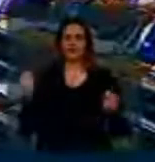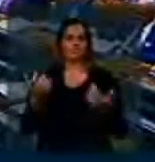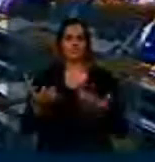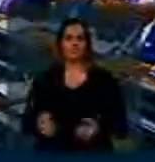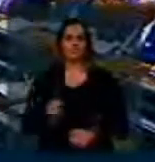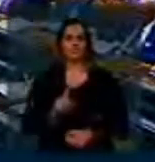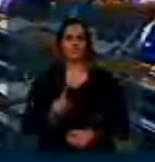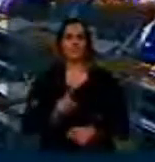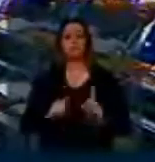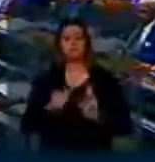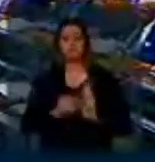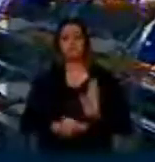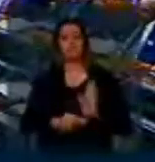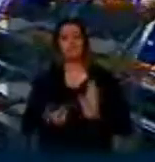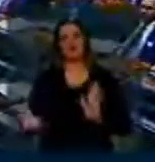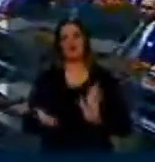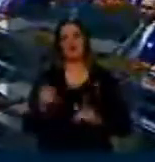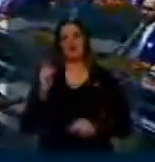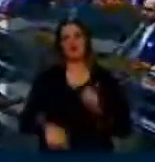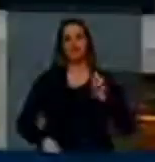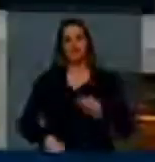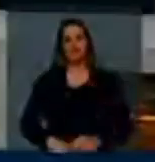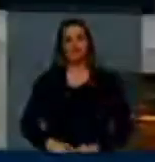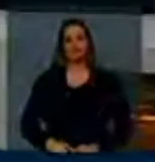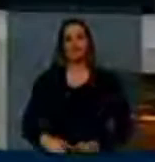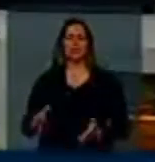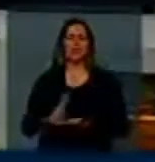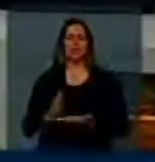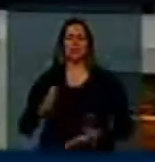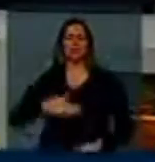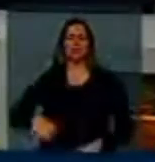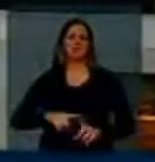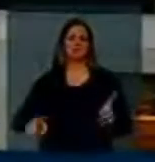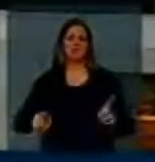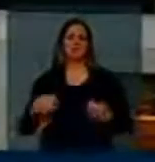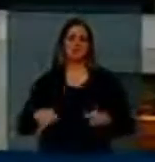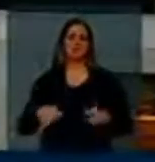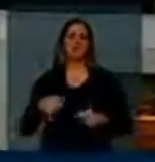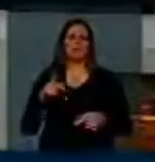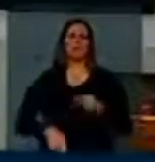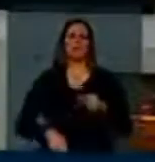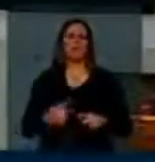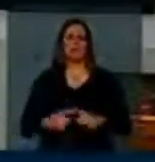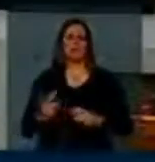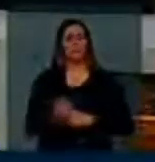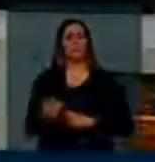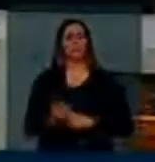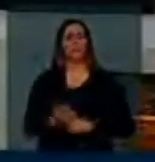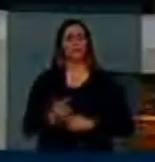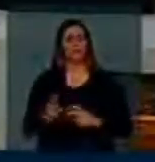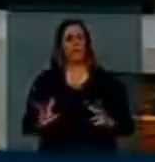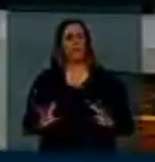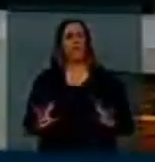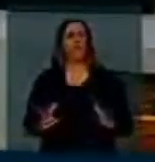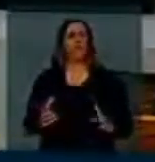E, ainda que alguns não gostem disso, ele tem que proibir, para proteger a privacidade do cidadão brasileiro. Ele deixa claro que a nossa